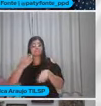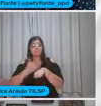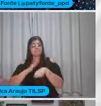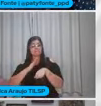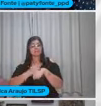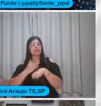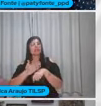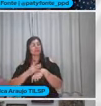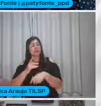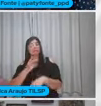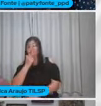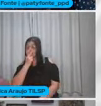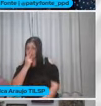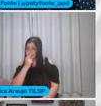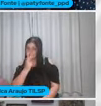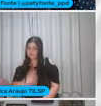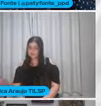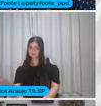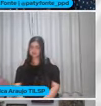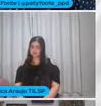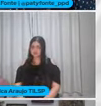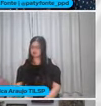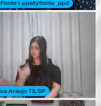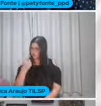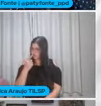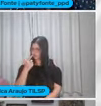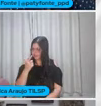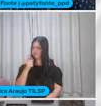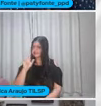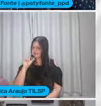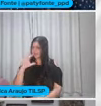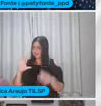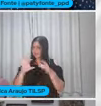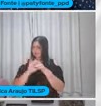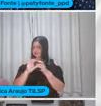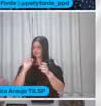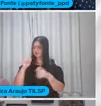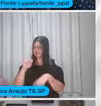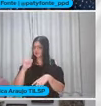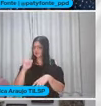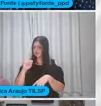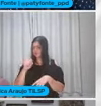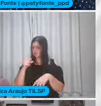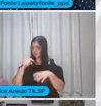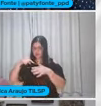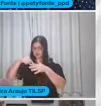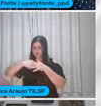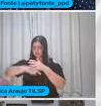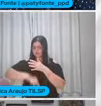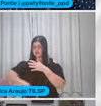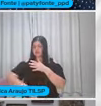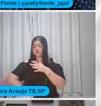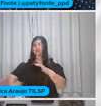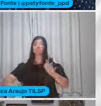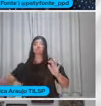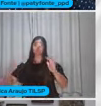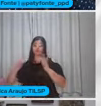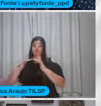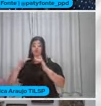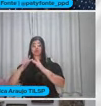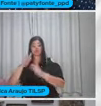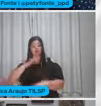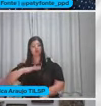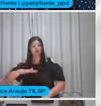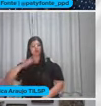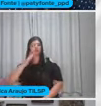Que podem parecer Que não tem a ver Mas tem ligação Com essa imersão Com esse contato Com o ambiente